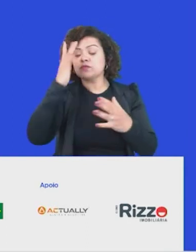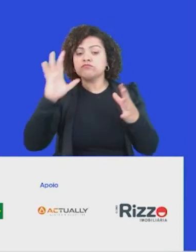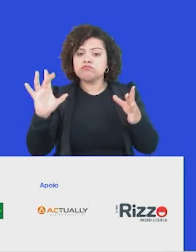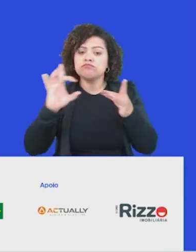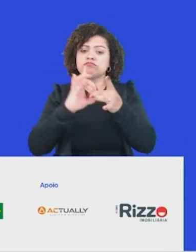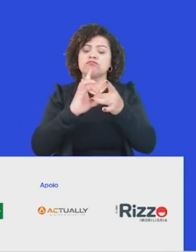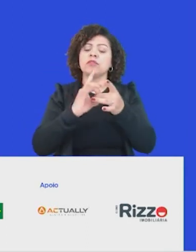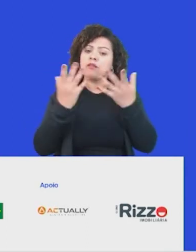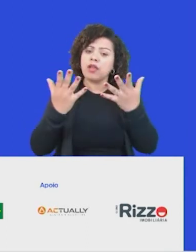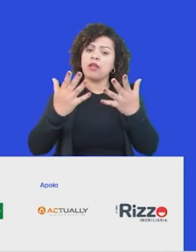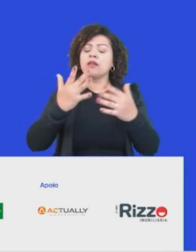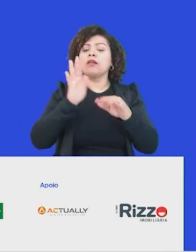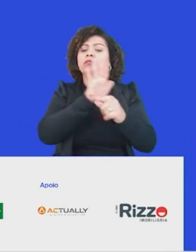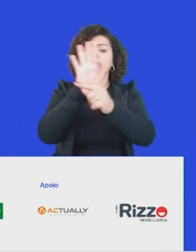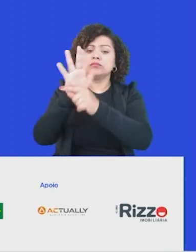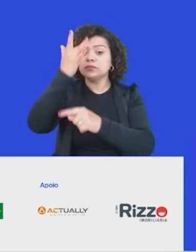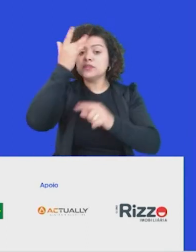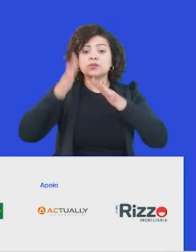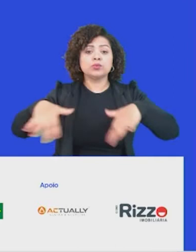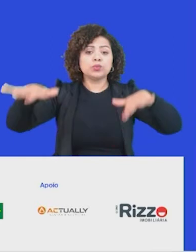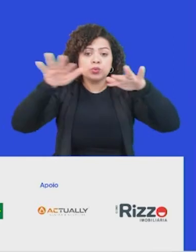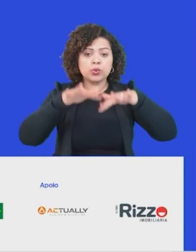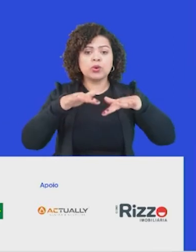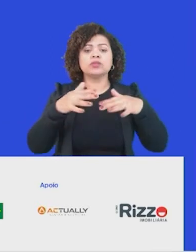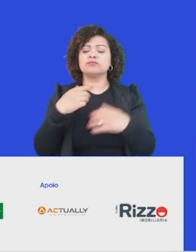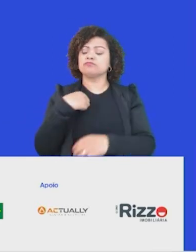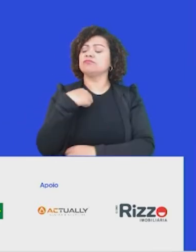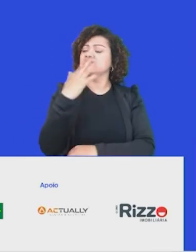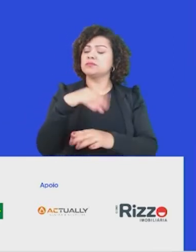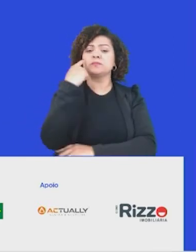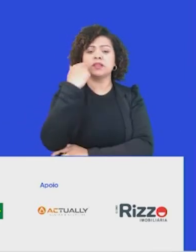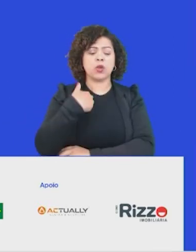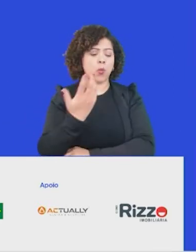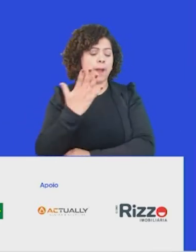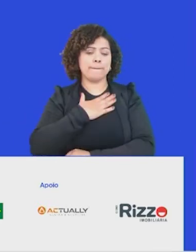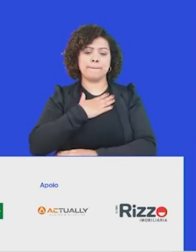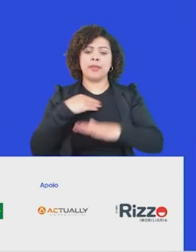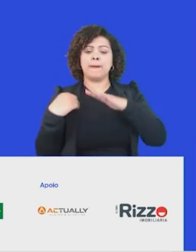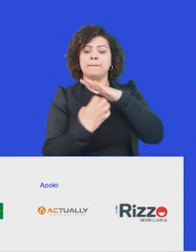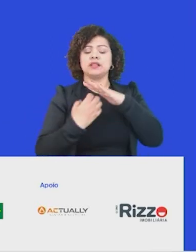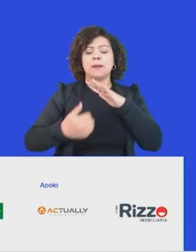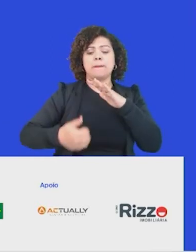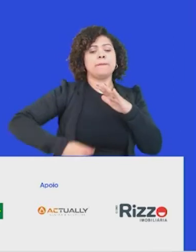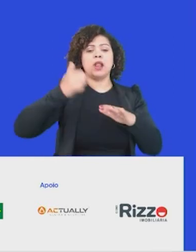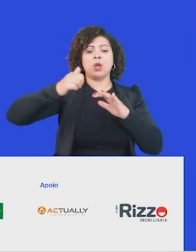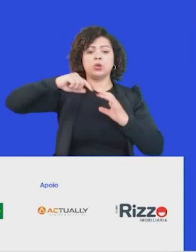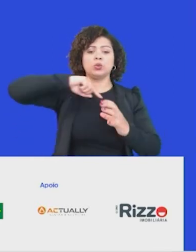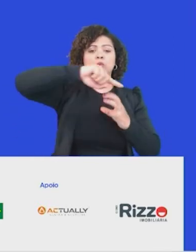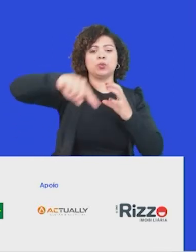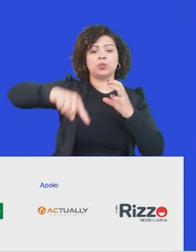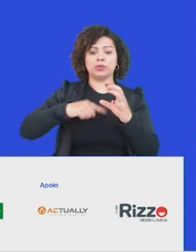mais promover esse olhar e a gente escuta e ainda fala muito que queremos ser a melhor empresa do mundo e precisamos